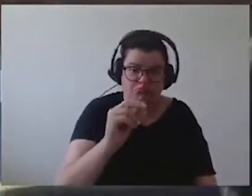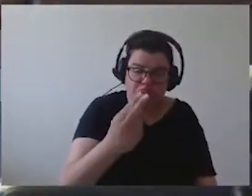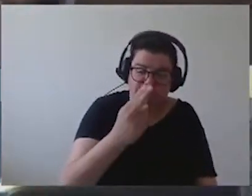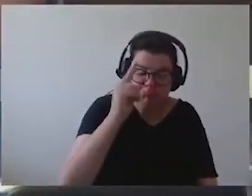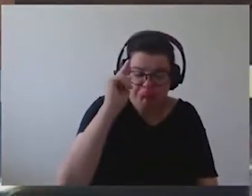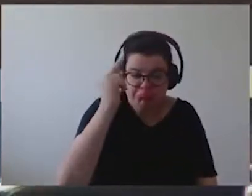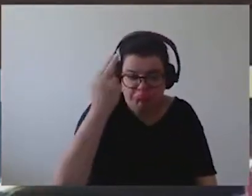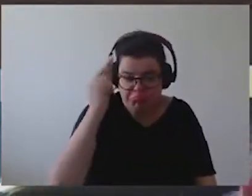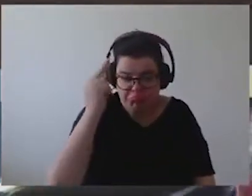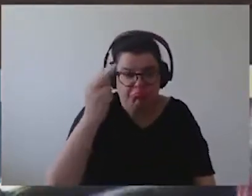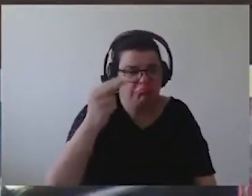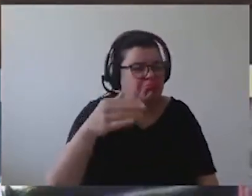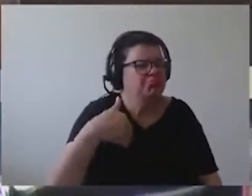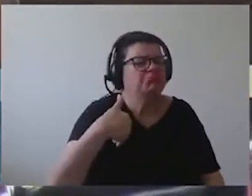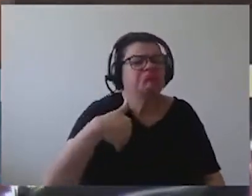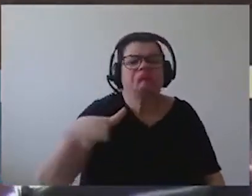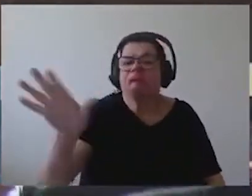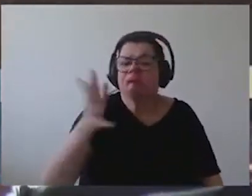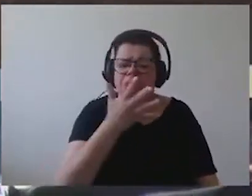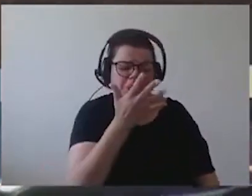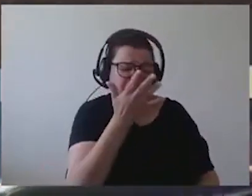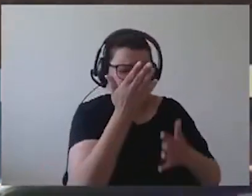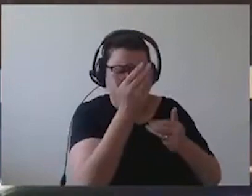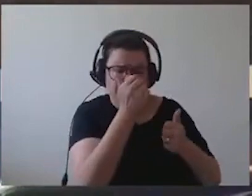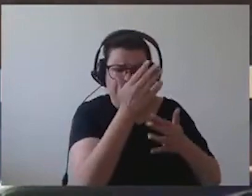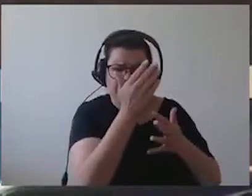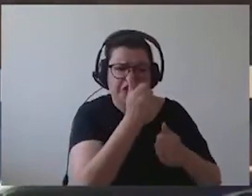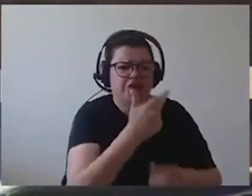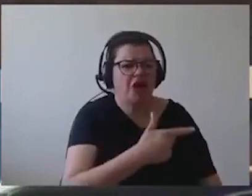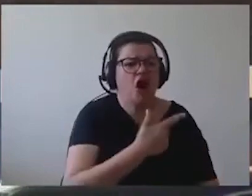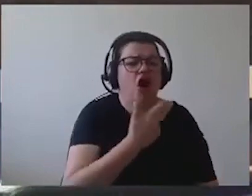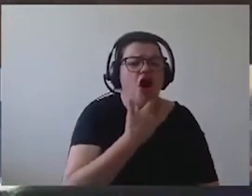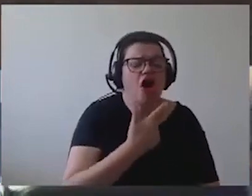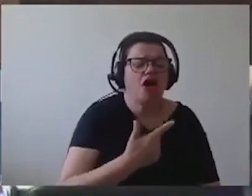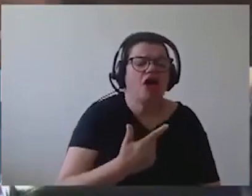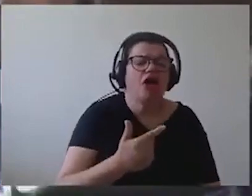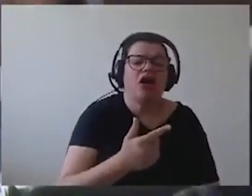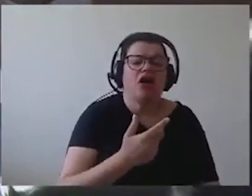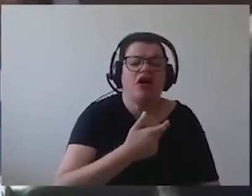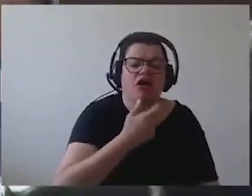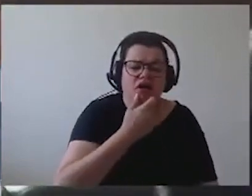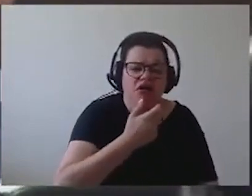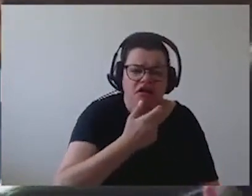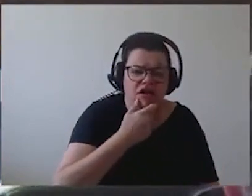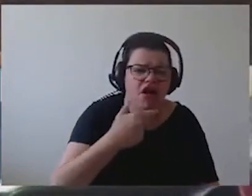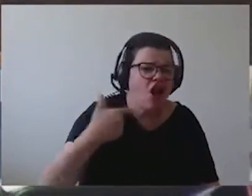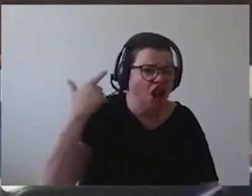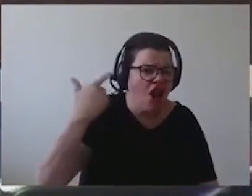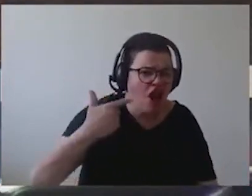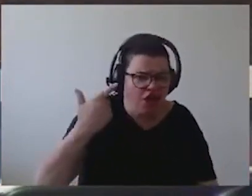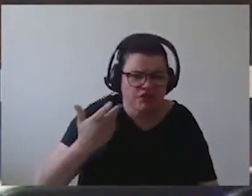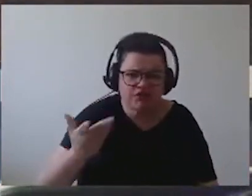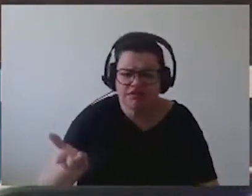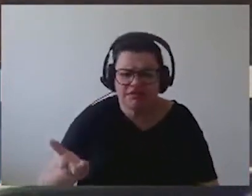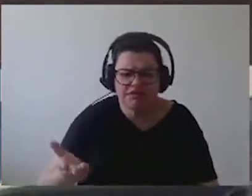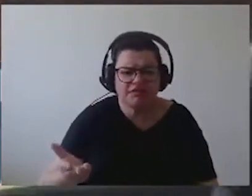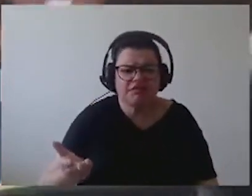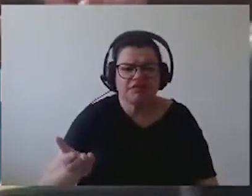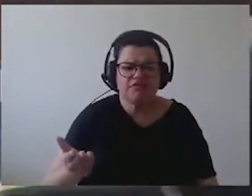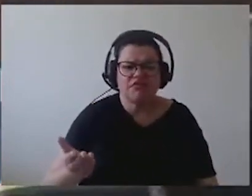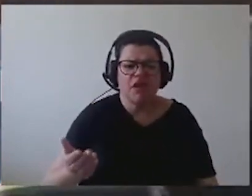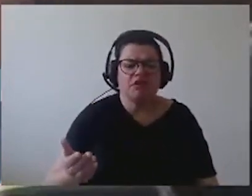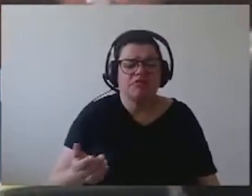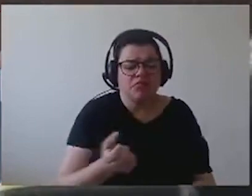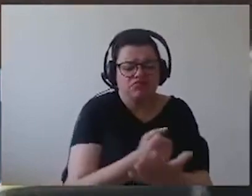Sevilha, seja em Londres, e nós temos também o Uber. Então, há um conjunto de serviços à disposição daqueles, das